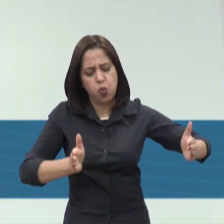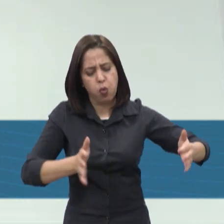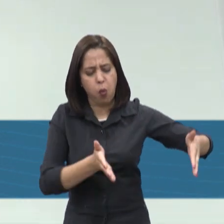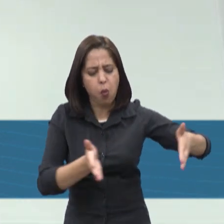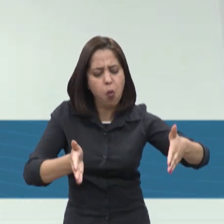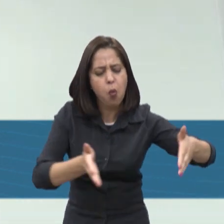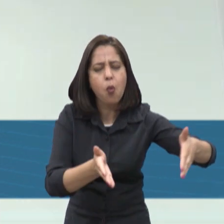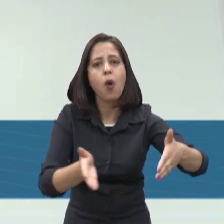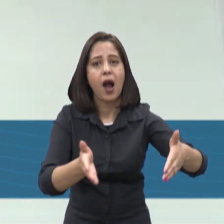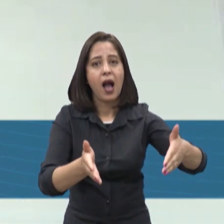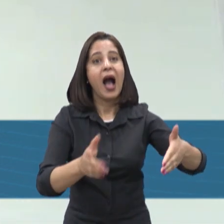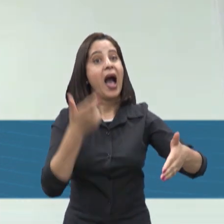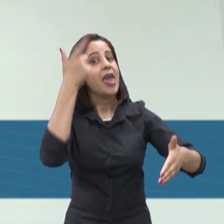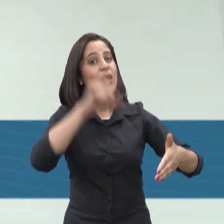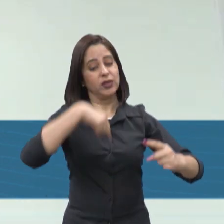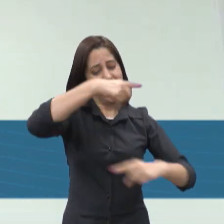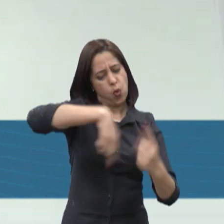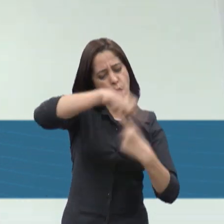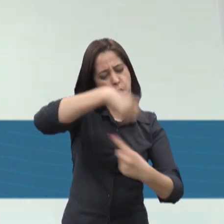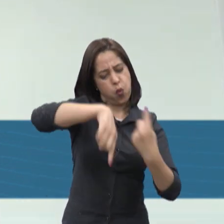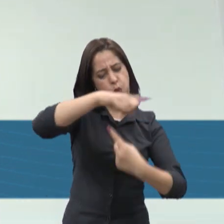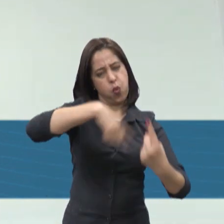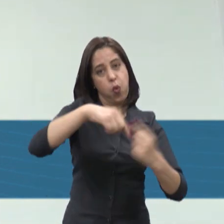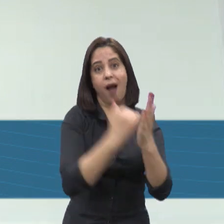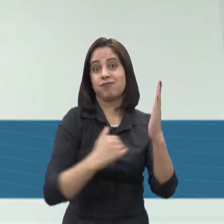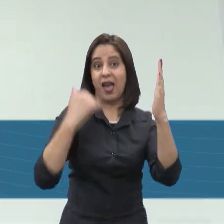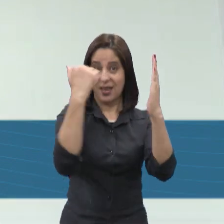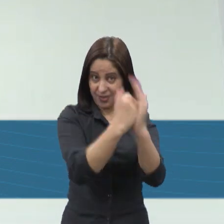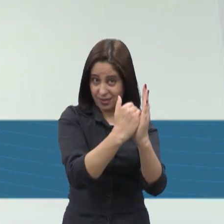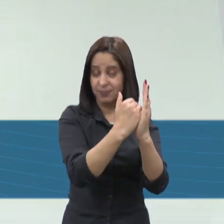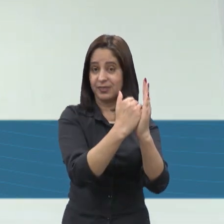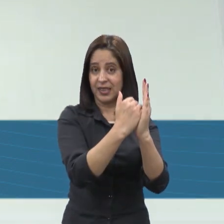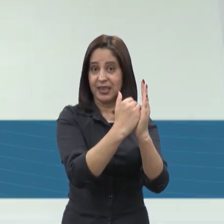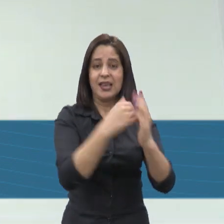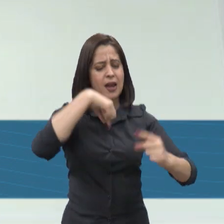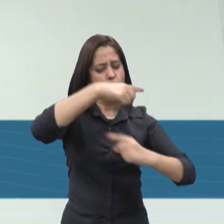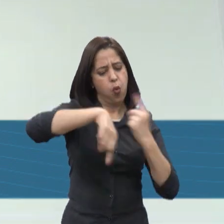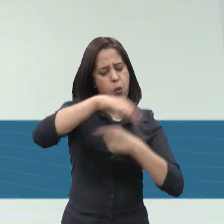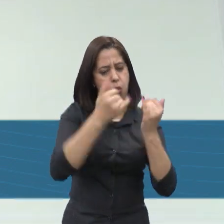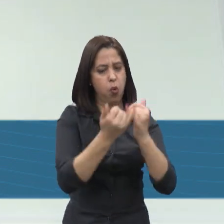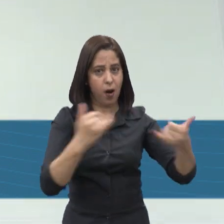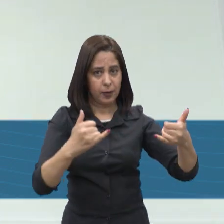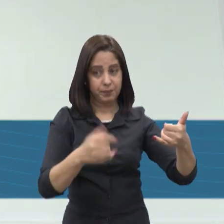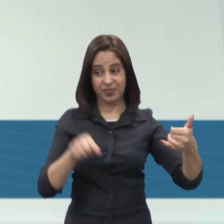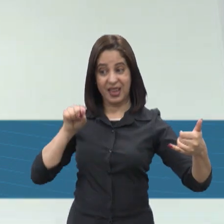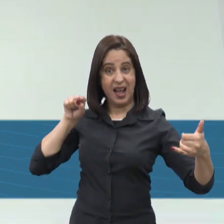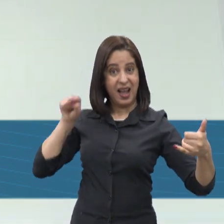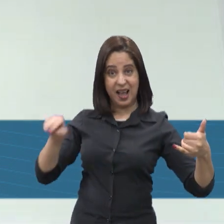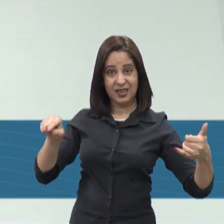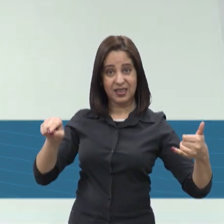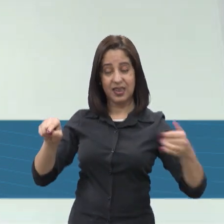você gera bastante energia. E gerando bastante energia, essas termoelétricas, elas